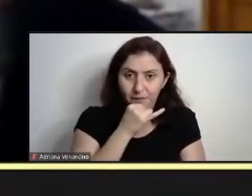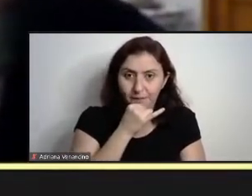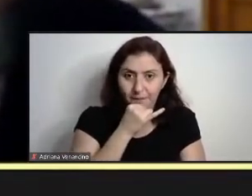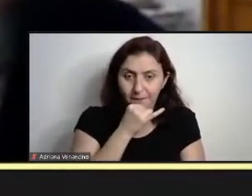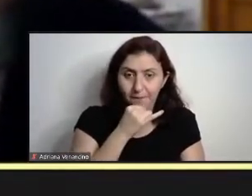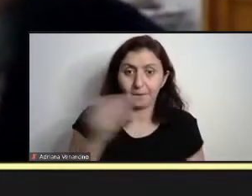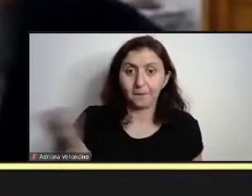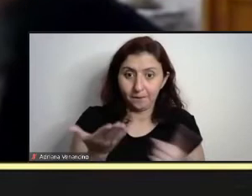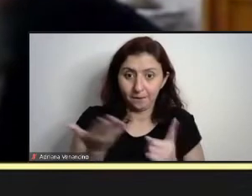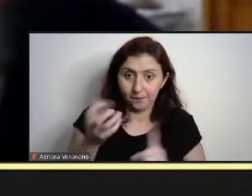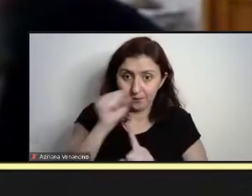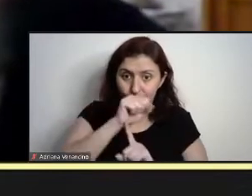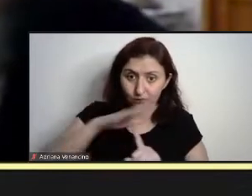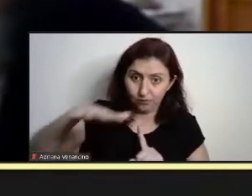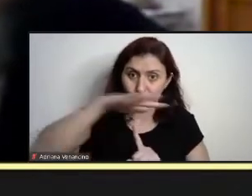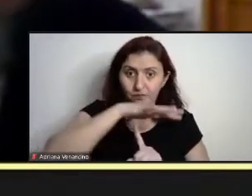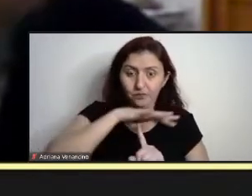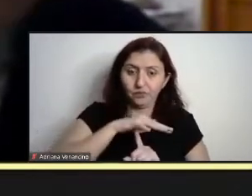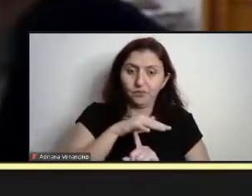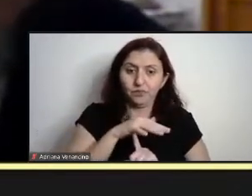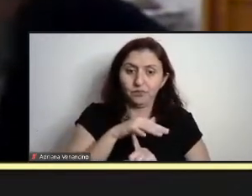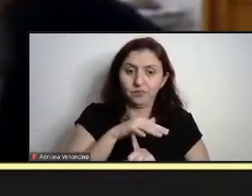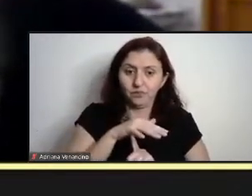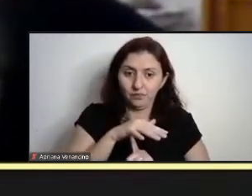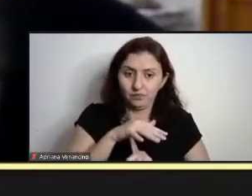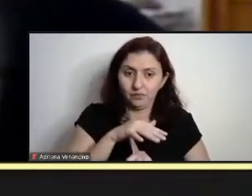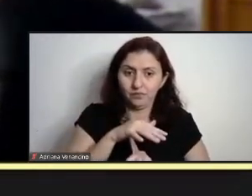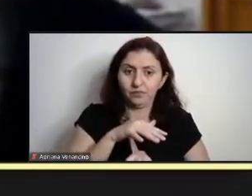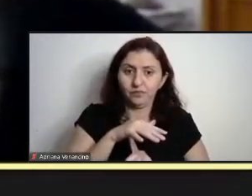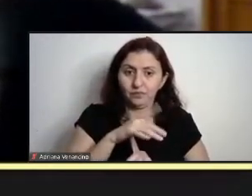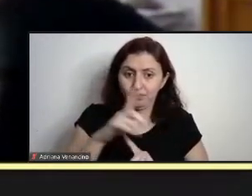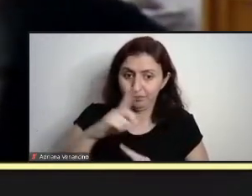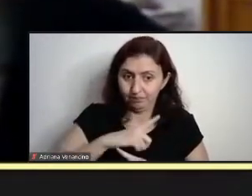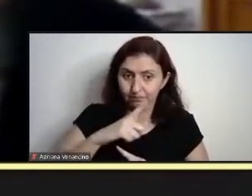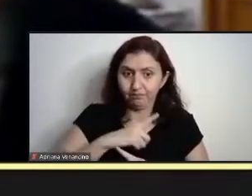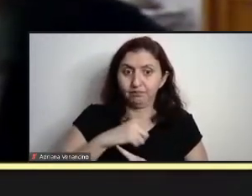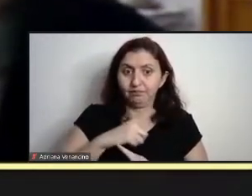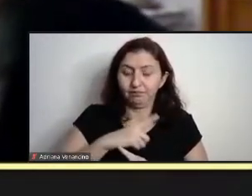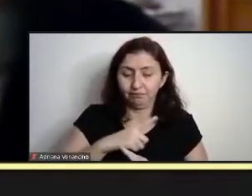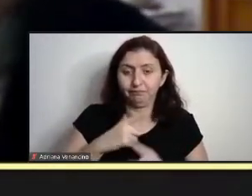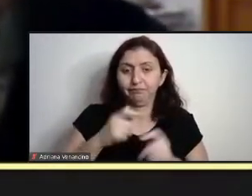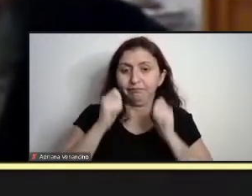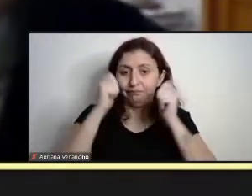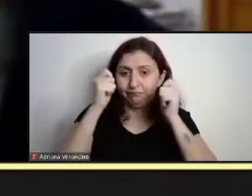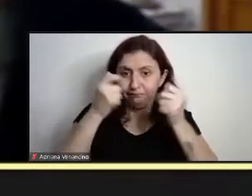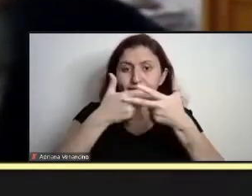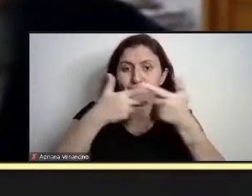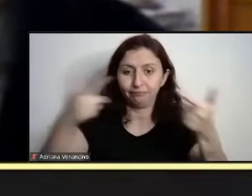tem, vamos dizer, manifestações muito perversas, né,